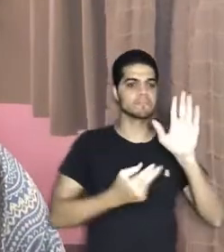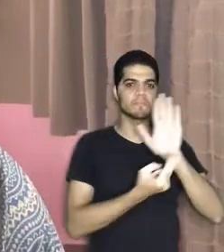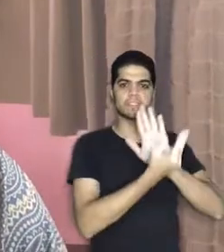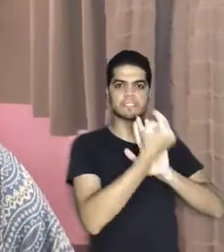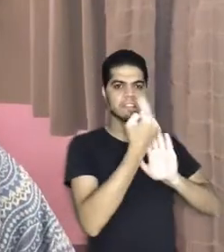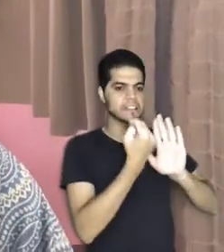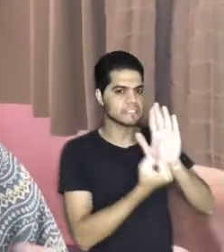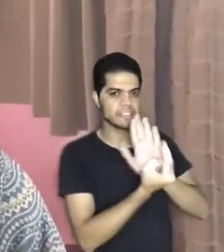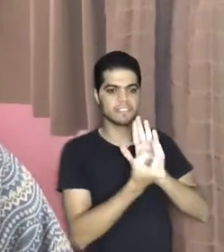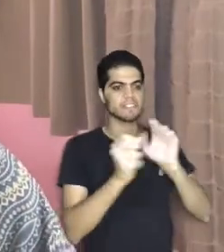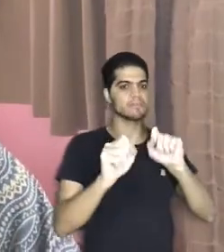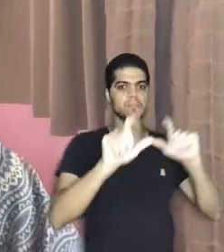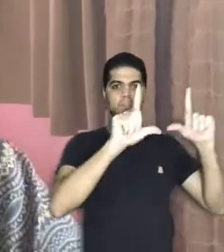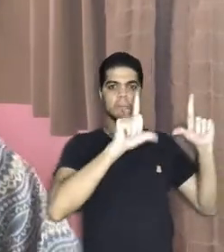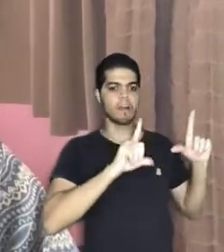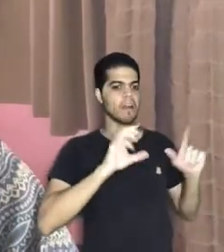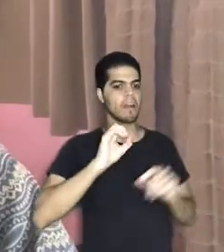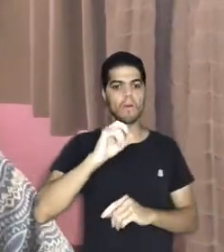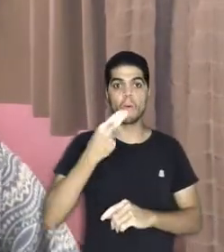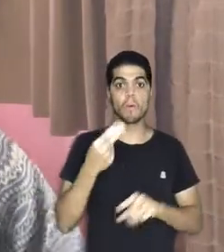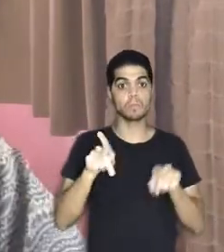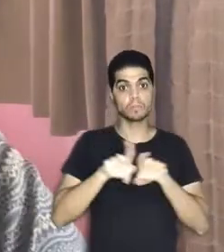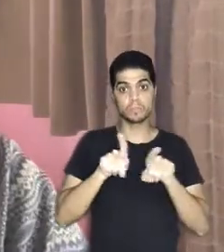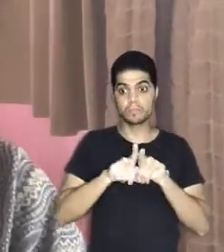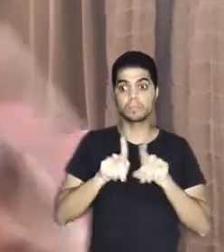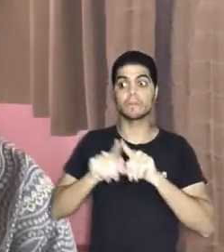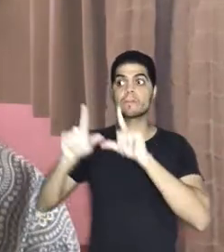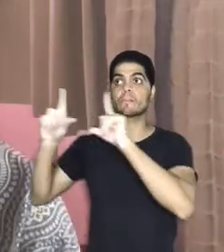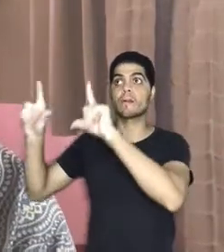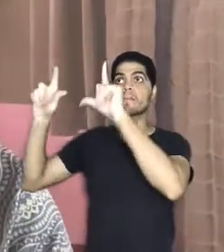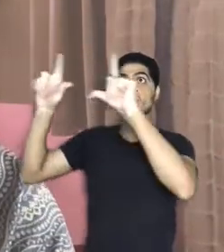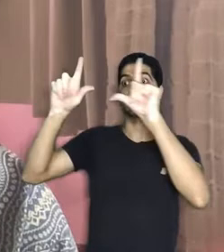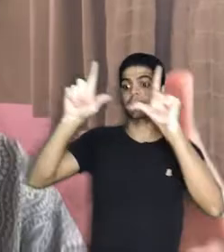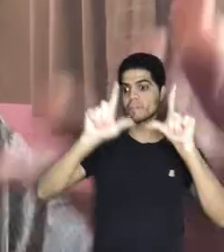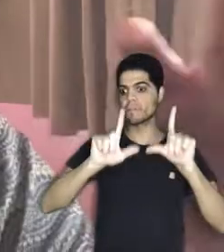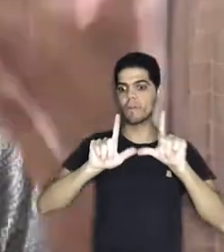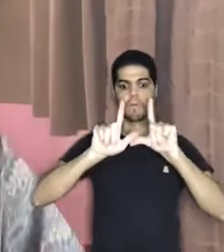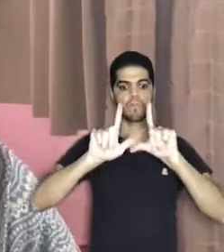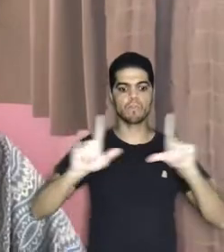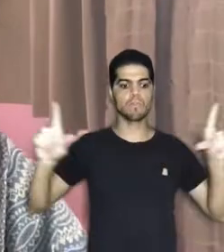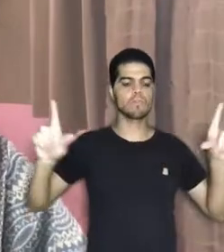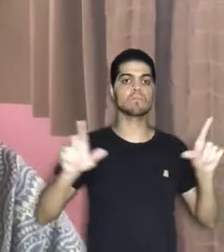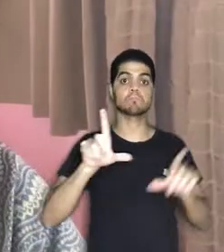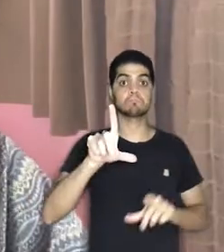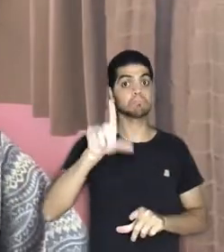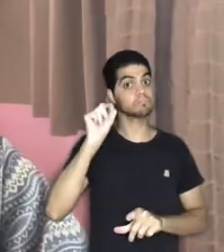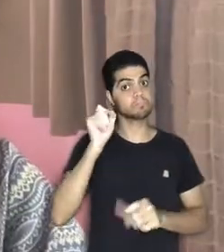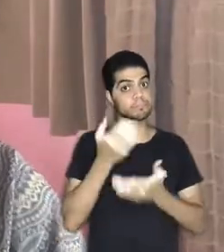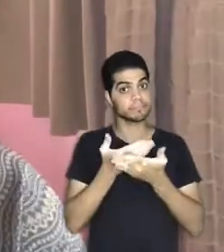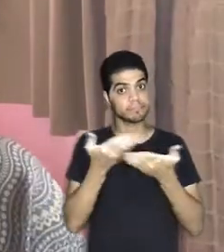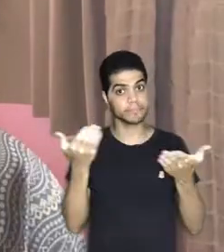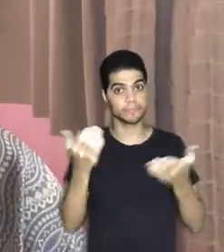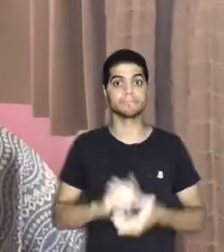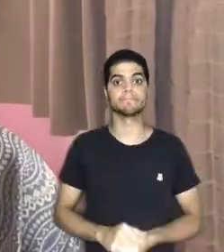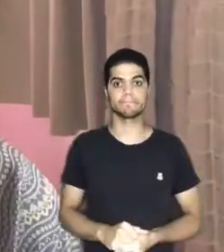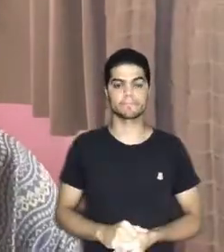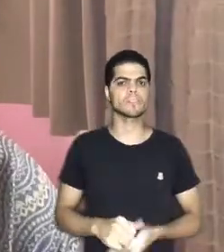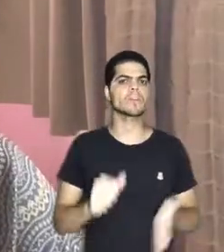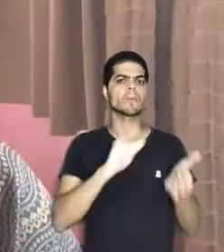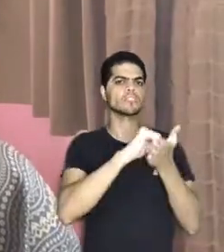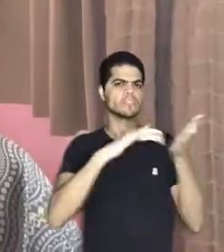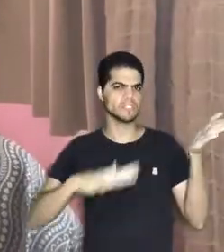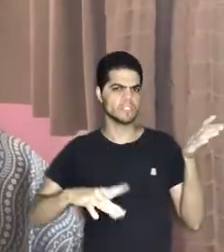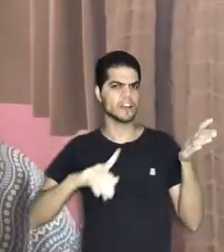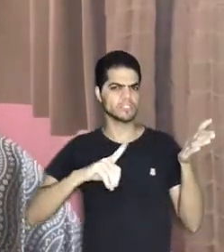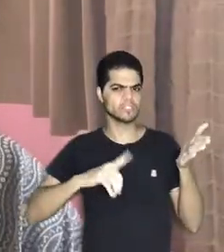ser em tela, podem ser desenho, podem ser murais. Isso fica à sua escolha. Como